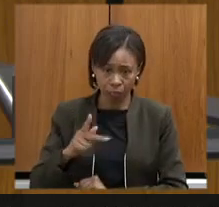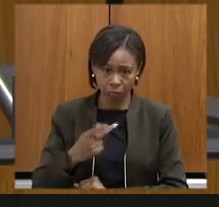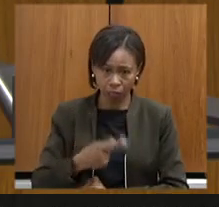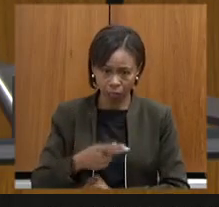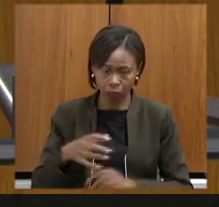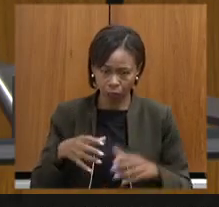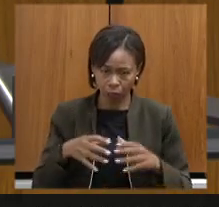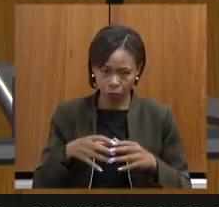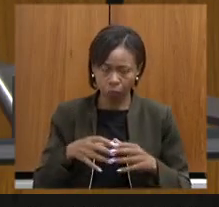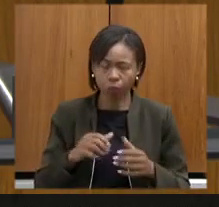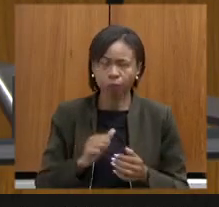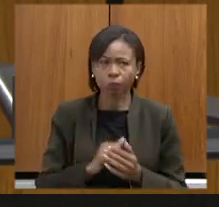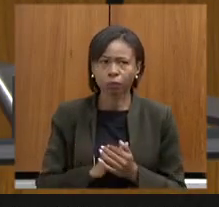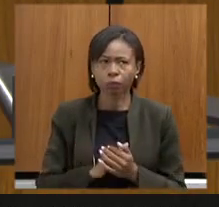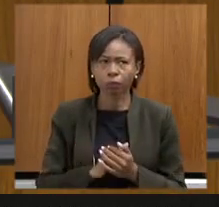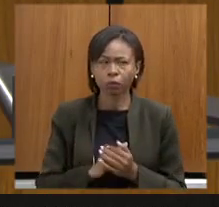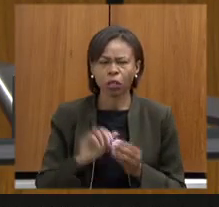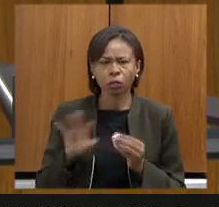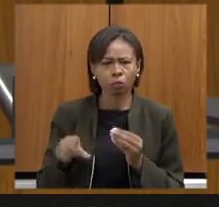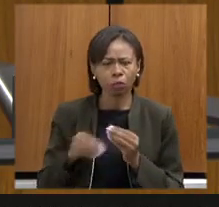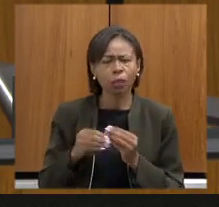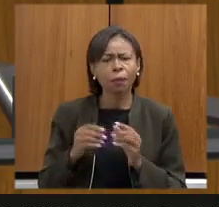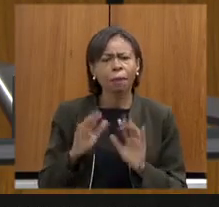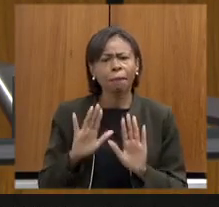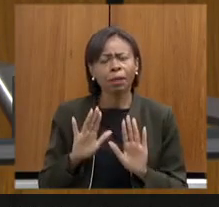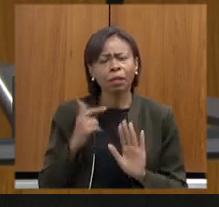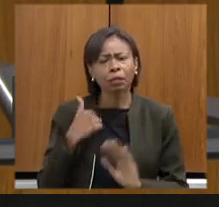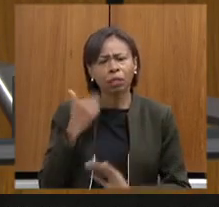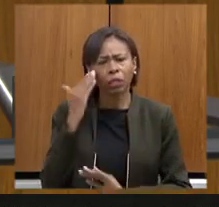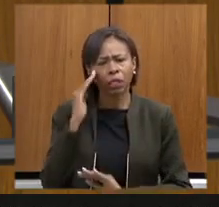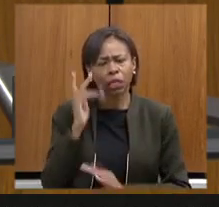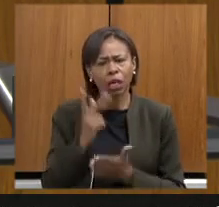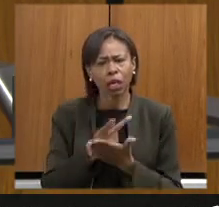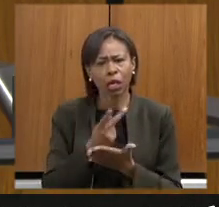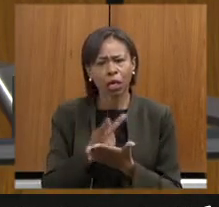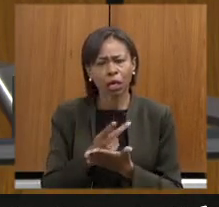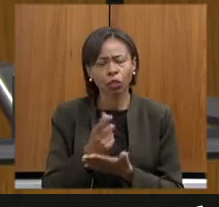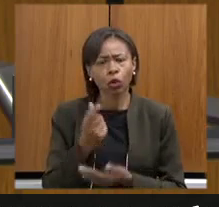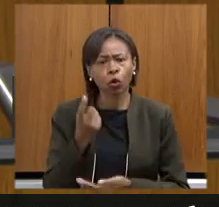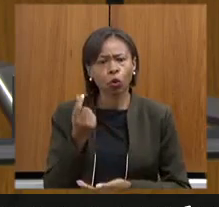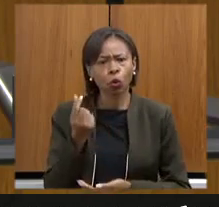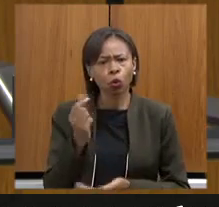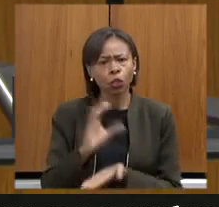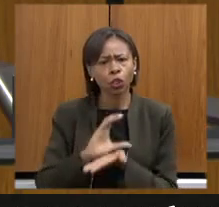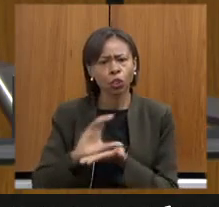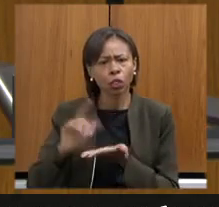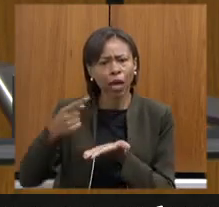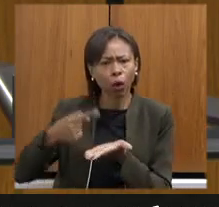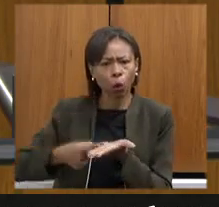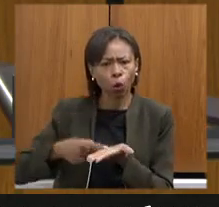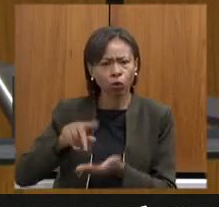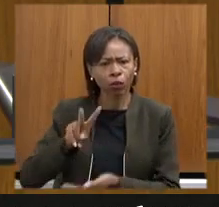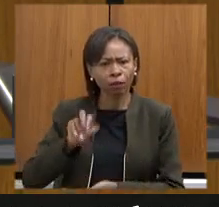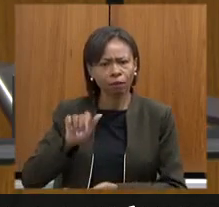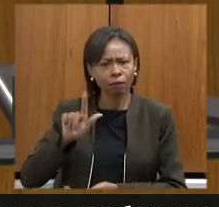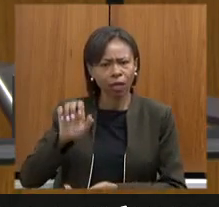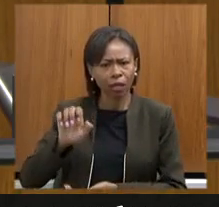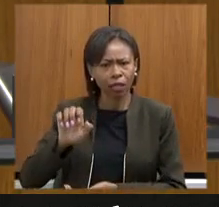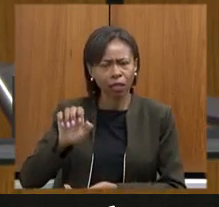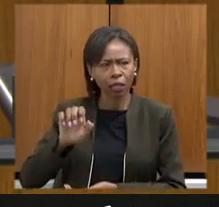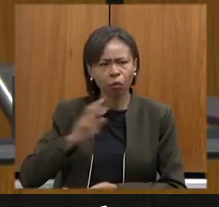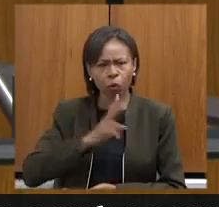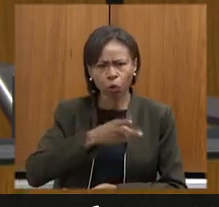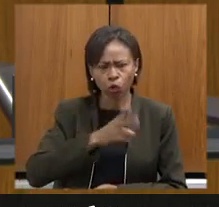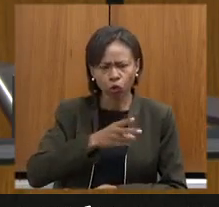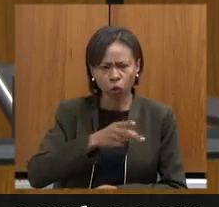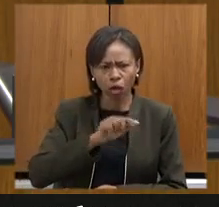eu entendi errado os recursos do acordo da Vale serão utilizados para descomissionamento das barragens.